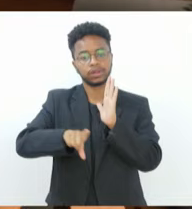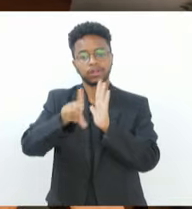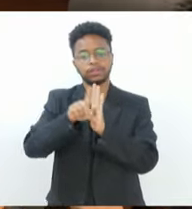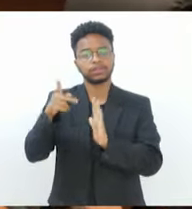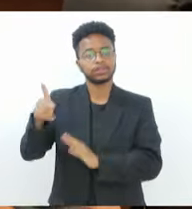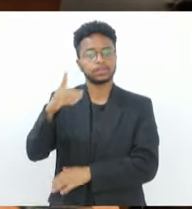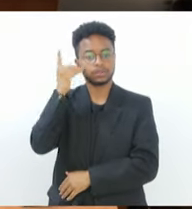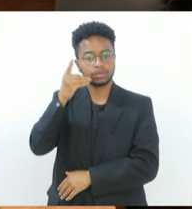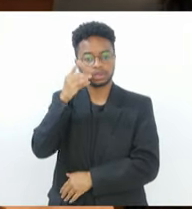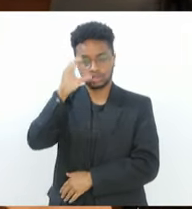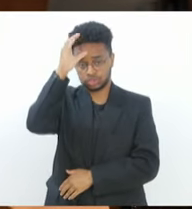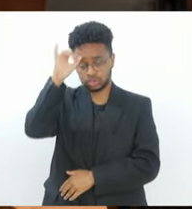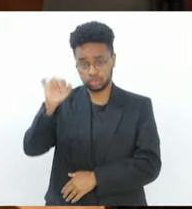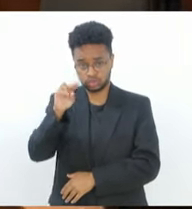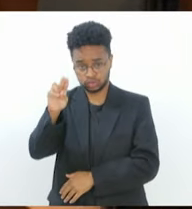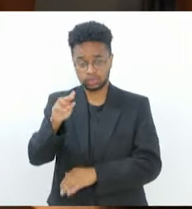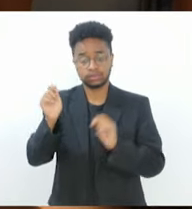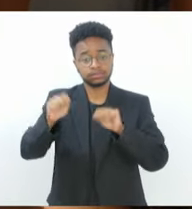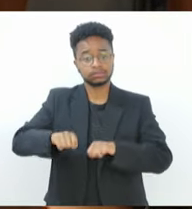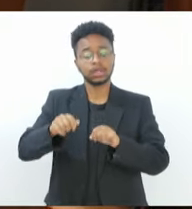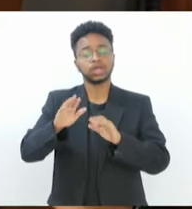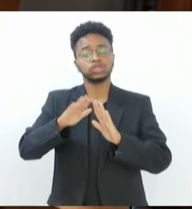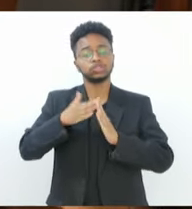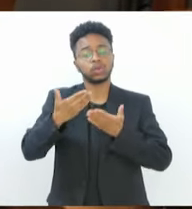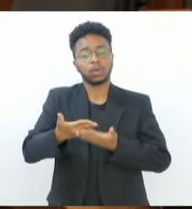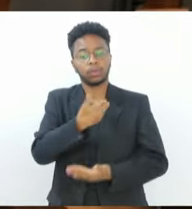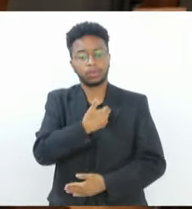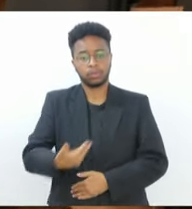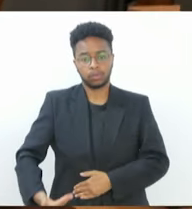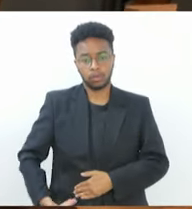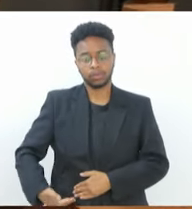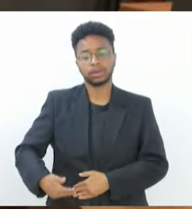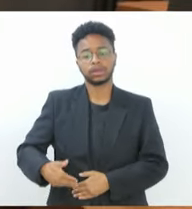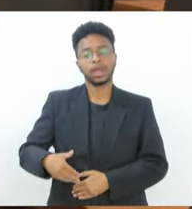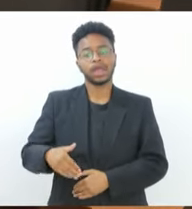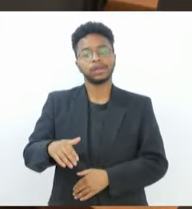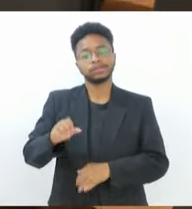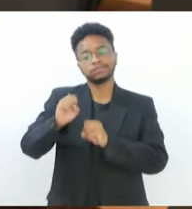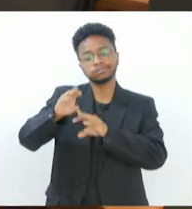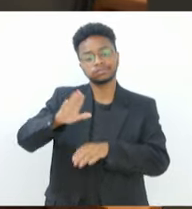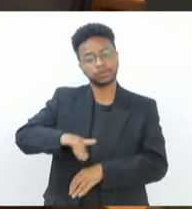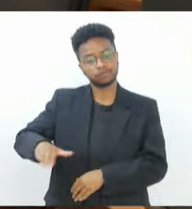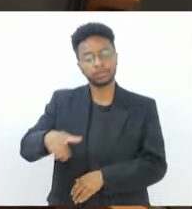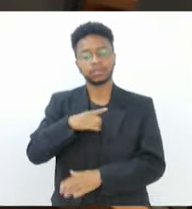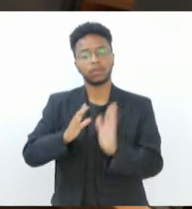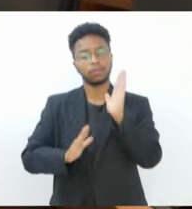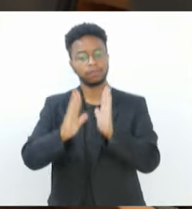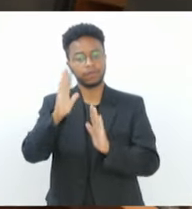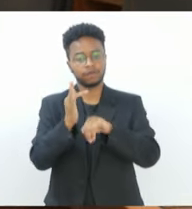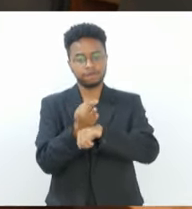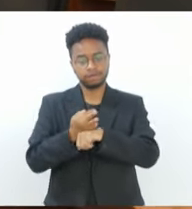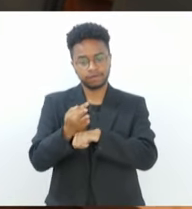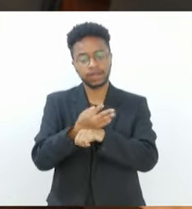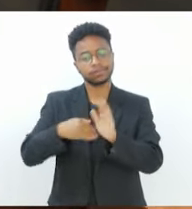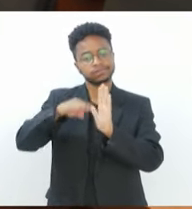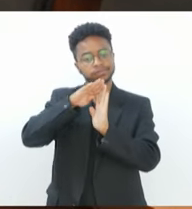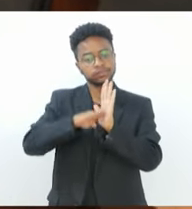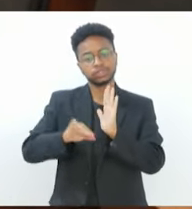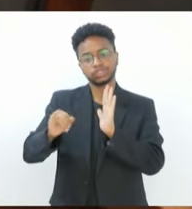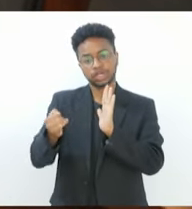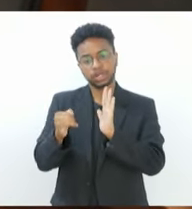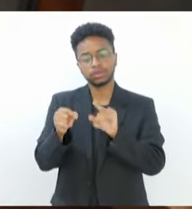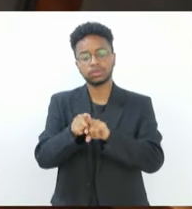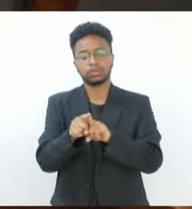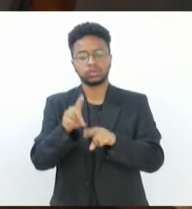Ju para que as escolas da Rede Pública Estadual de Ensino Infantil contem com uma programação de férias durante os meses de janeiro